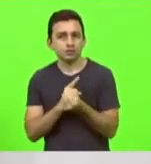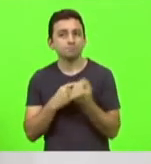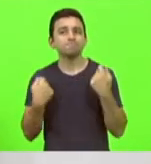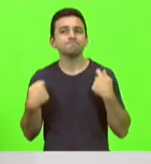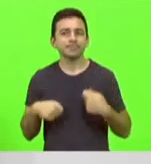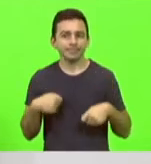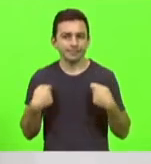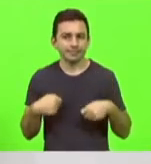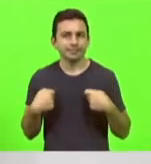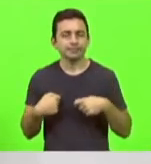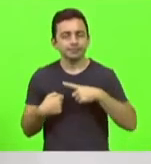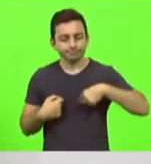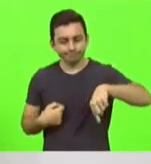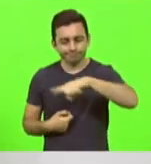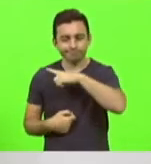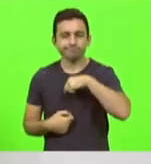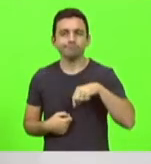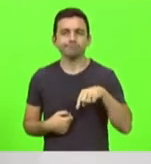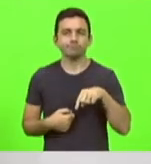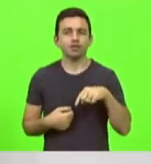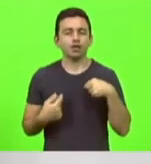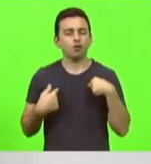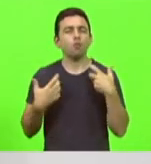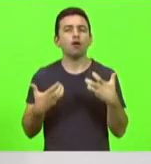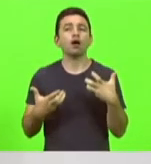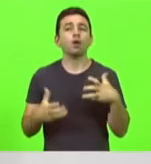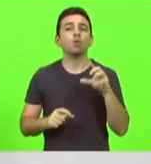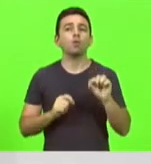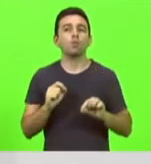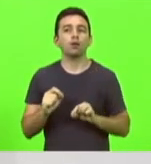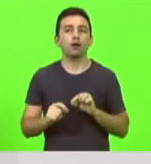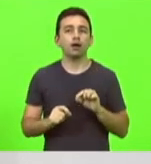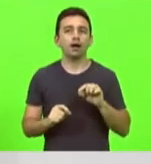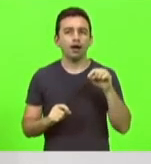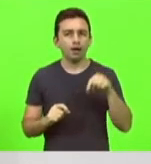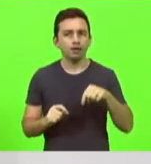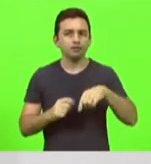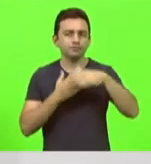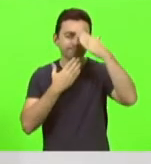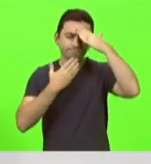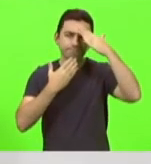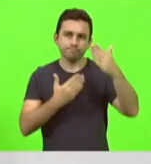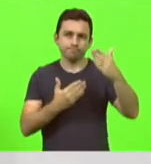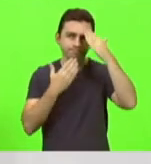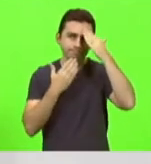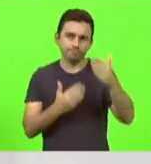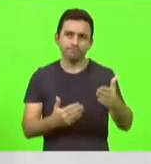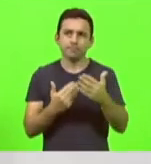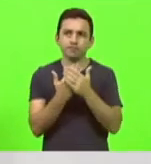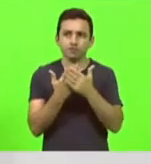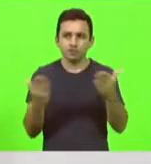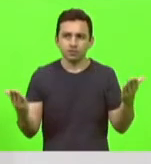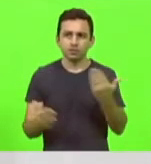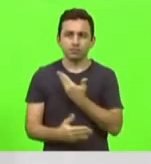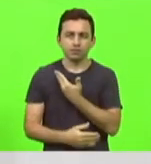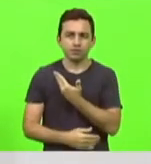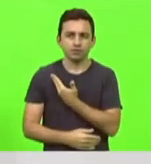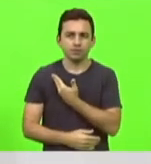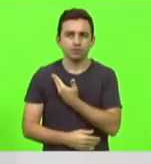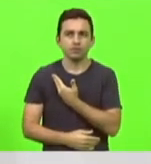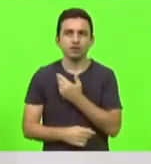de nós e o que eu quero é deixar aqui a minha gratidão a todos os colegas que